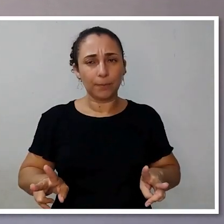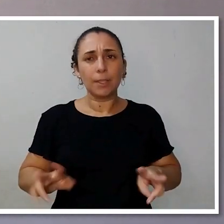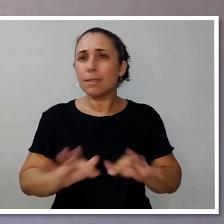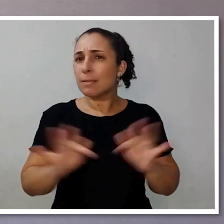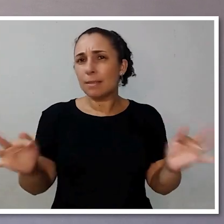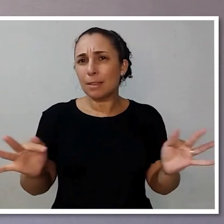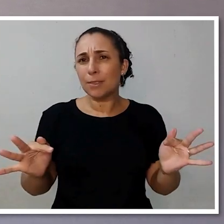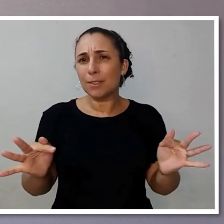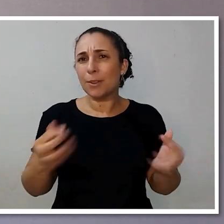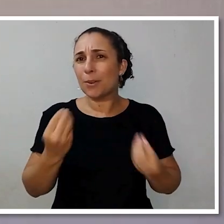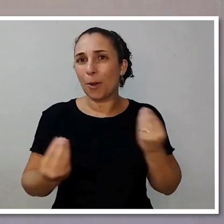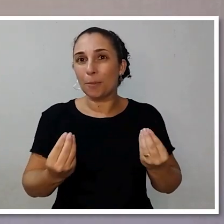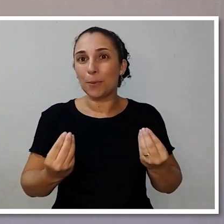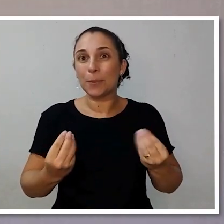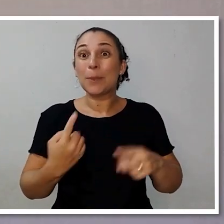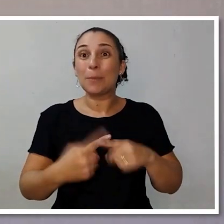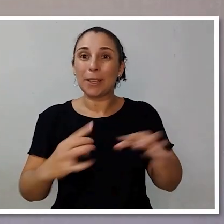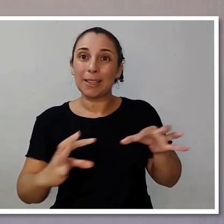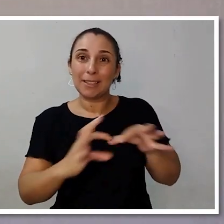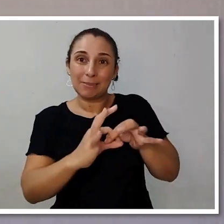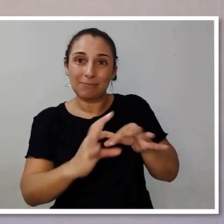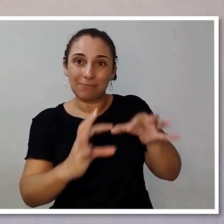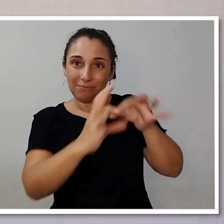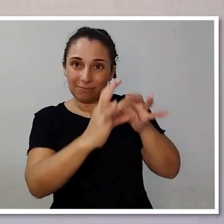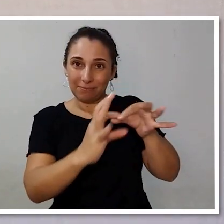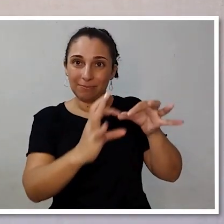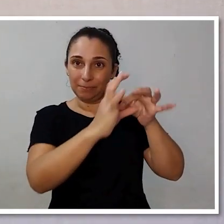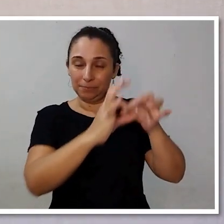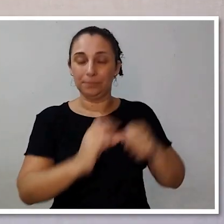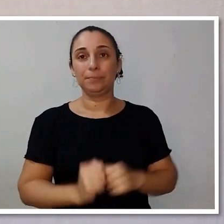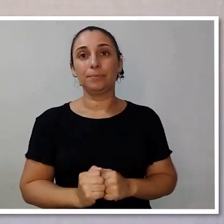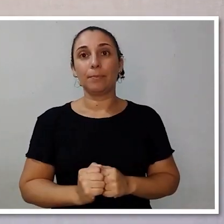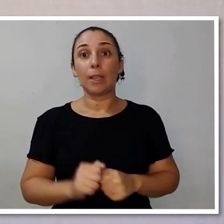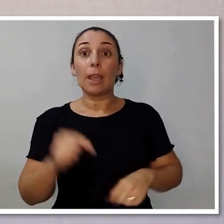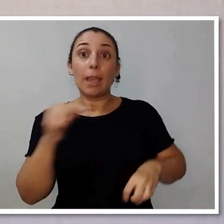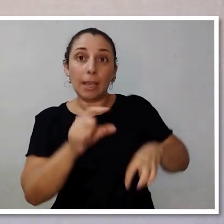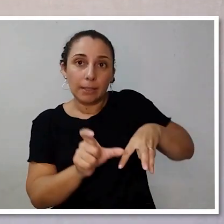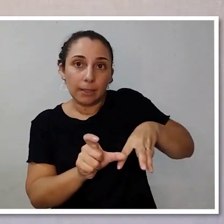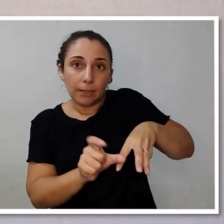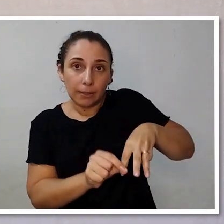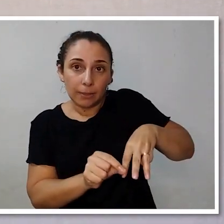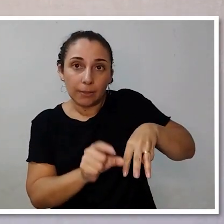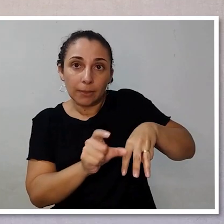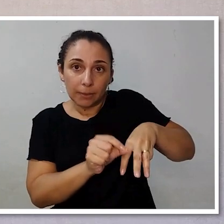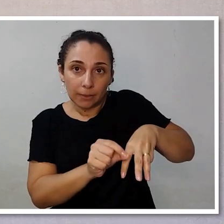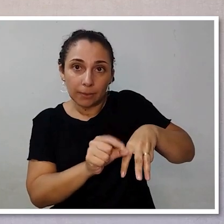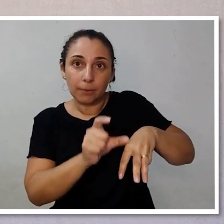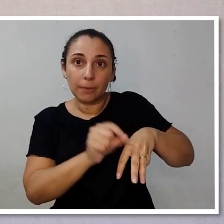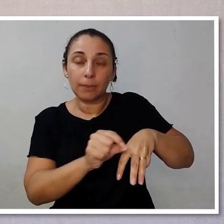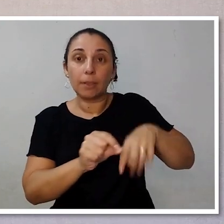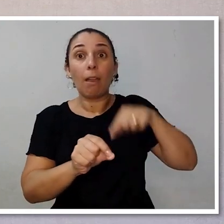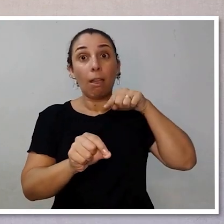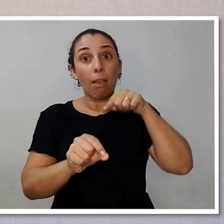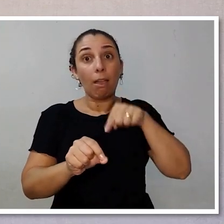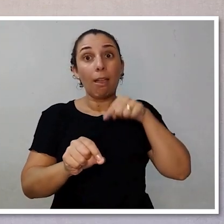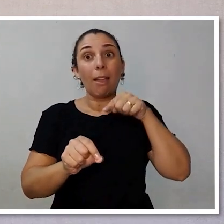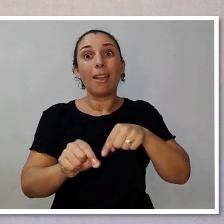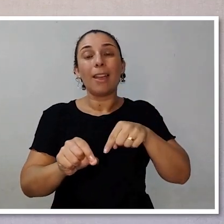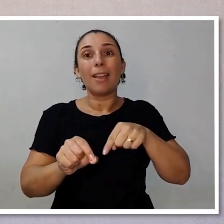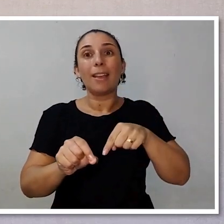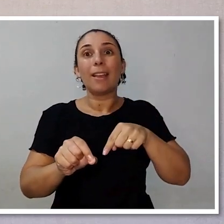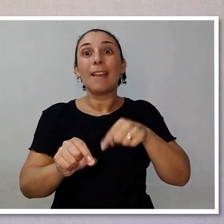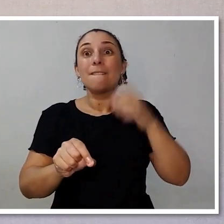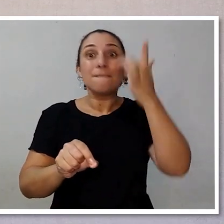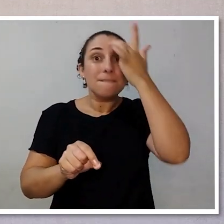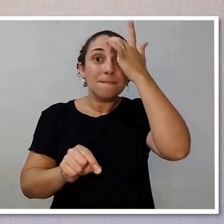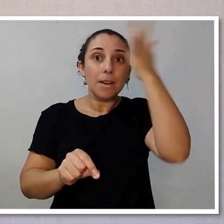simples, porque elas se encaixam. Esse tipo de braçadeira aqui, eu gosto muito, porque é uma braçadeira de trava, porque ela me permite uma